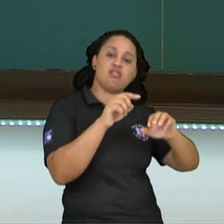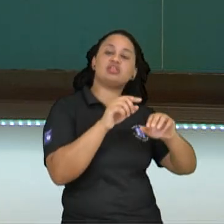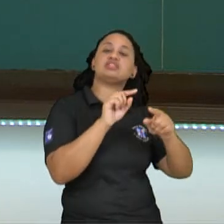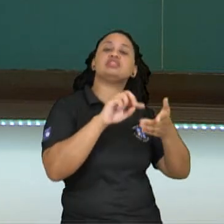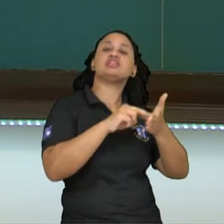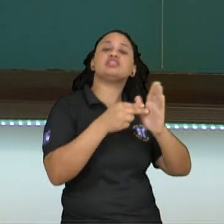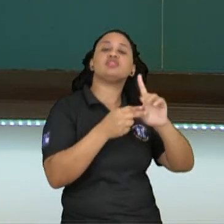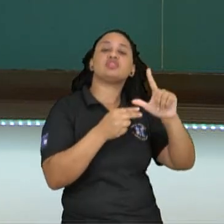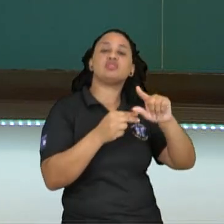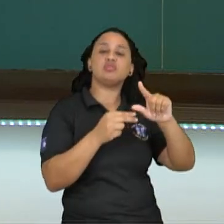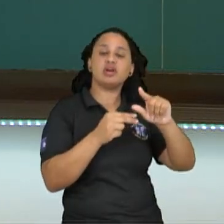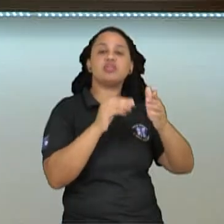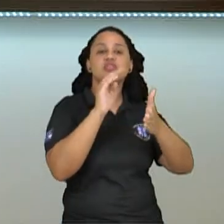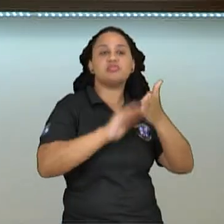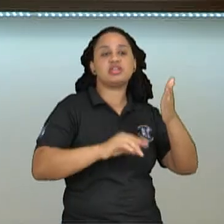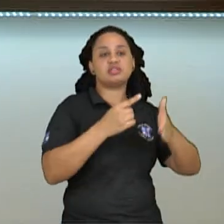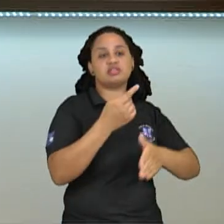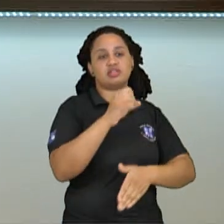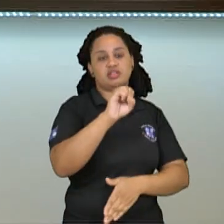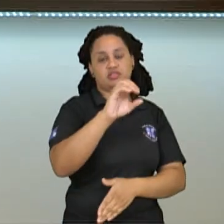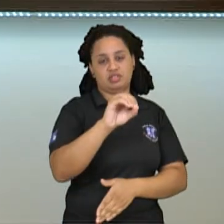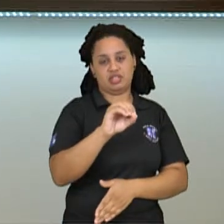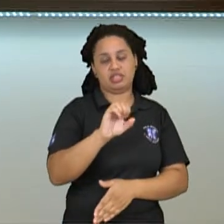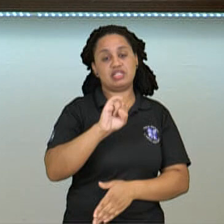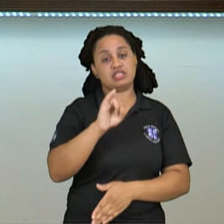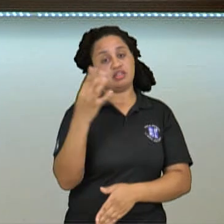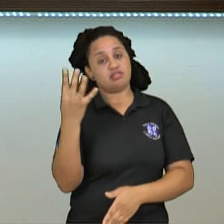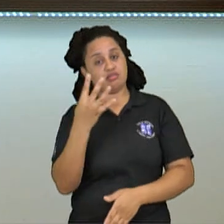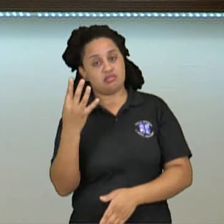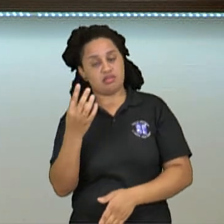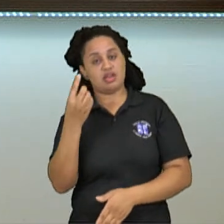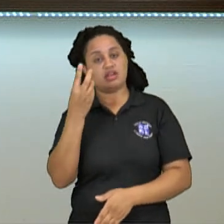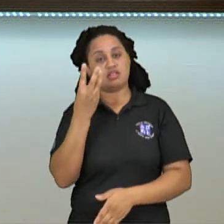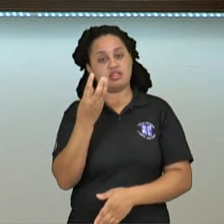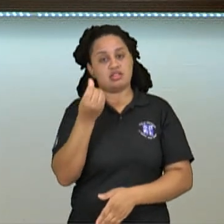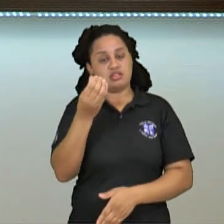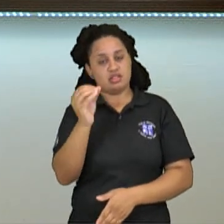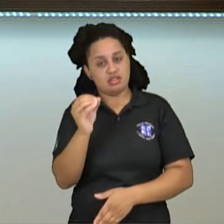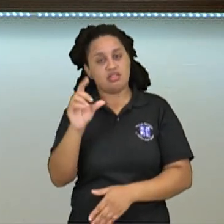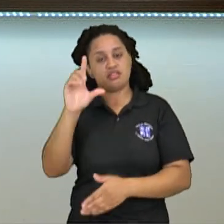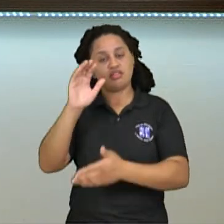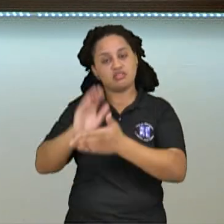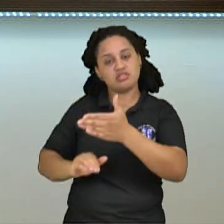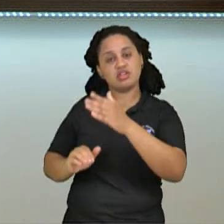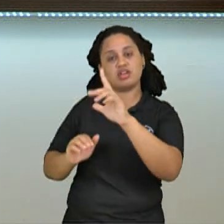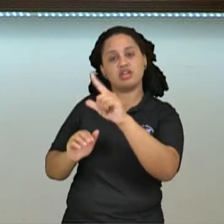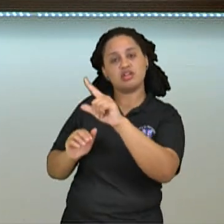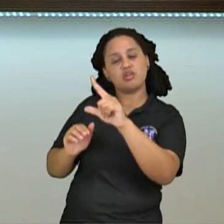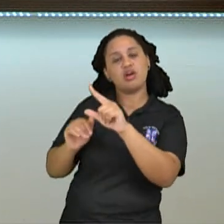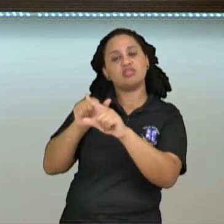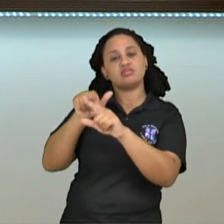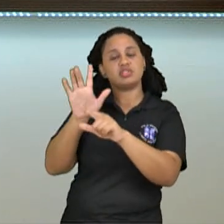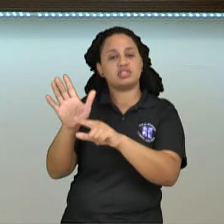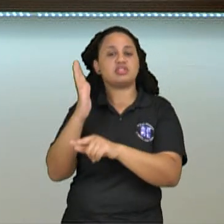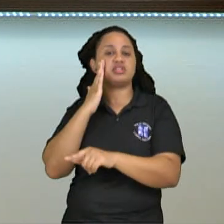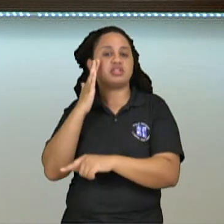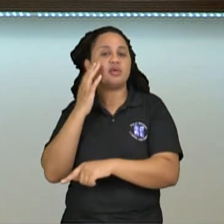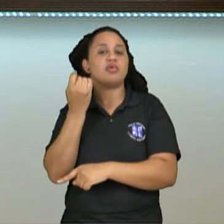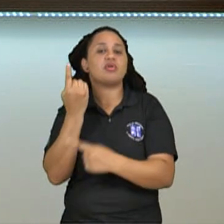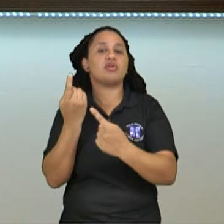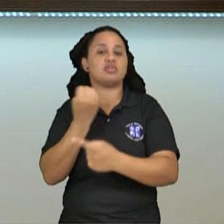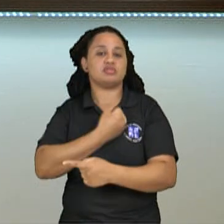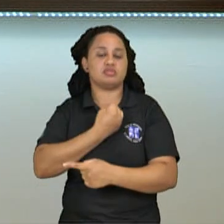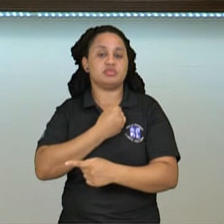por fim, se ele estiver no quarto quadrante, você vai fazer 360 menos o ângulo que você encontrou. Então, essas fórmulas servem para